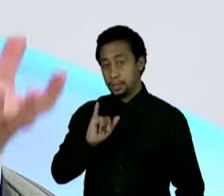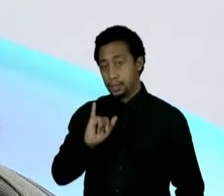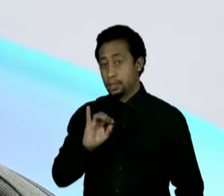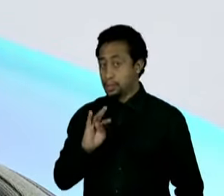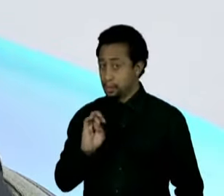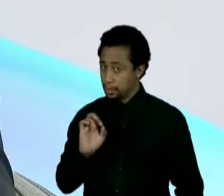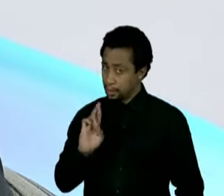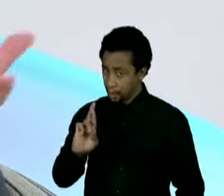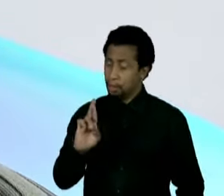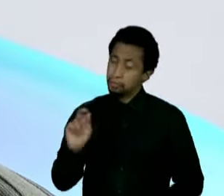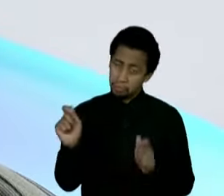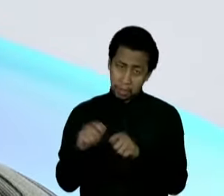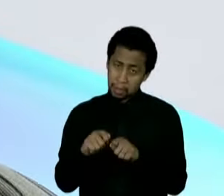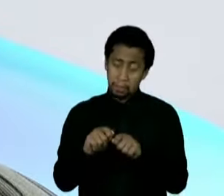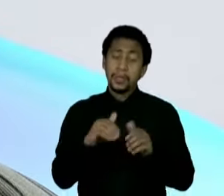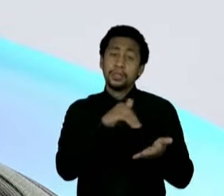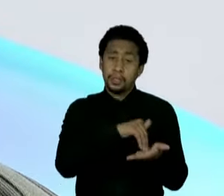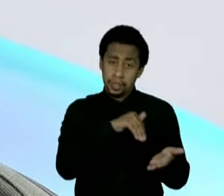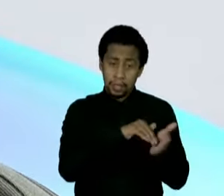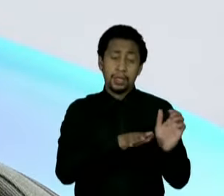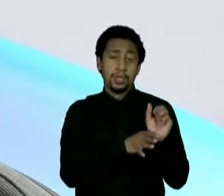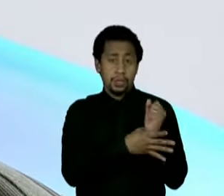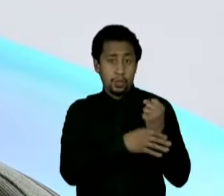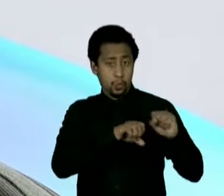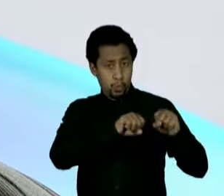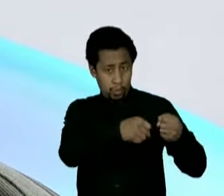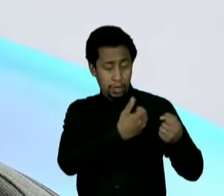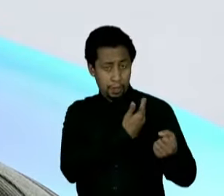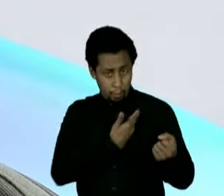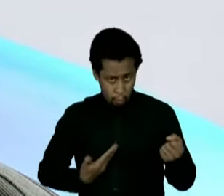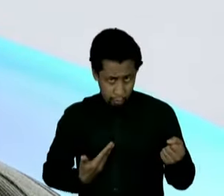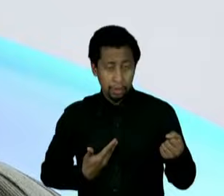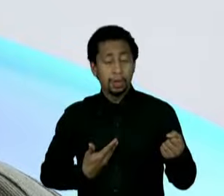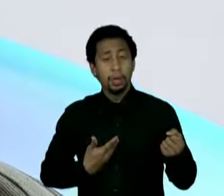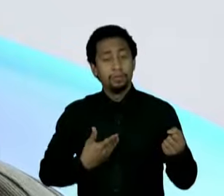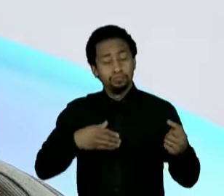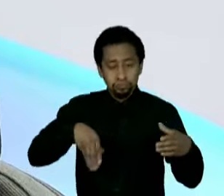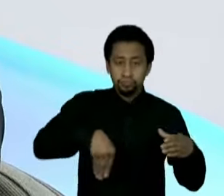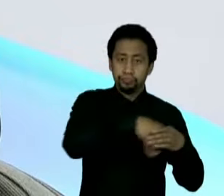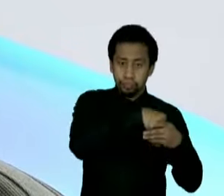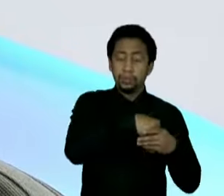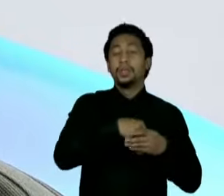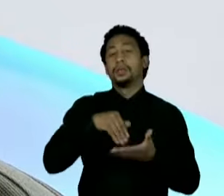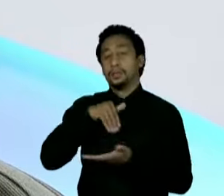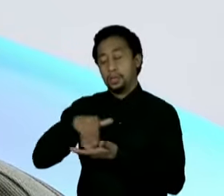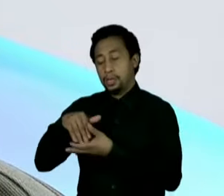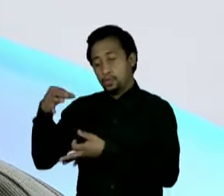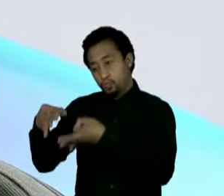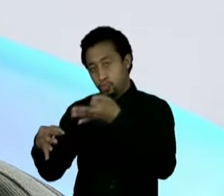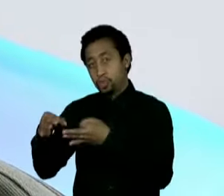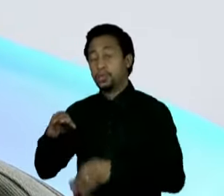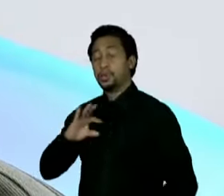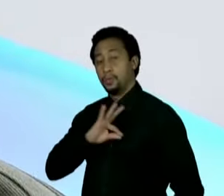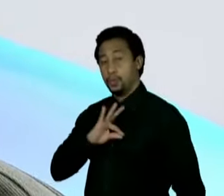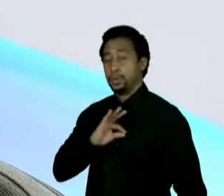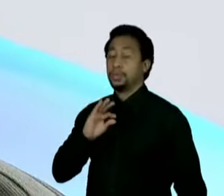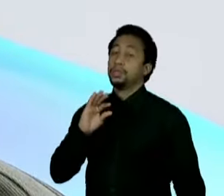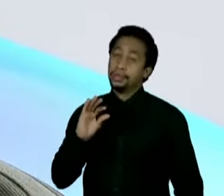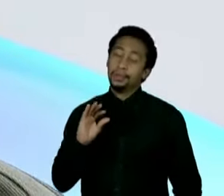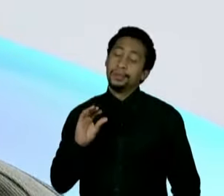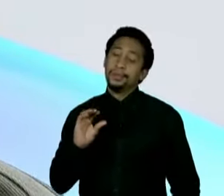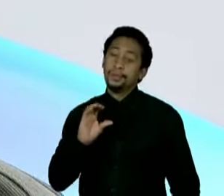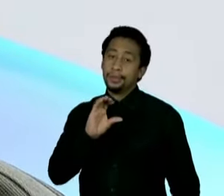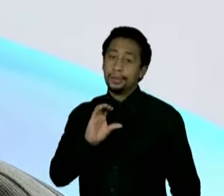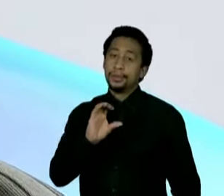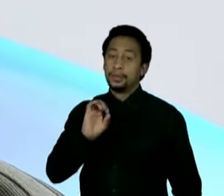e as duas forças terem, na minha visão, uma integração, mas não precisa ser uma integração comandada por uma só pessoa ou comandada